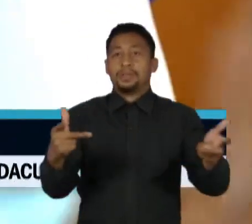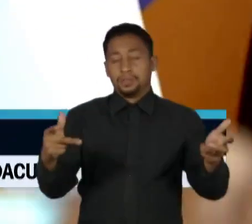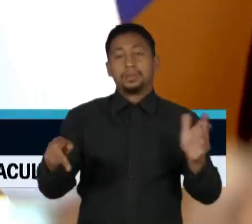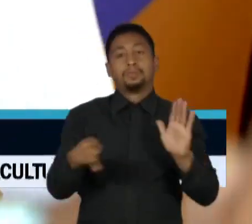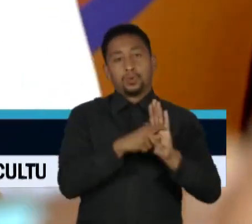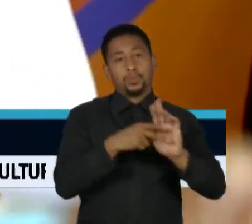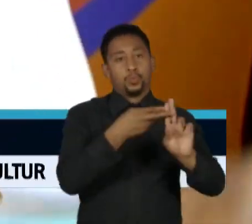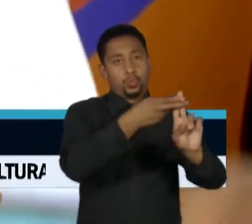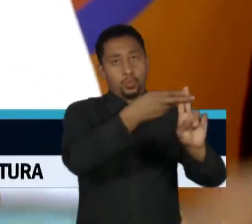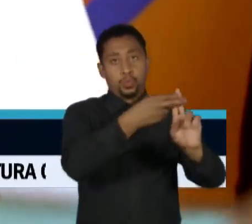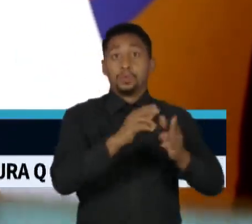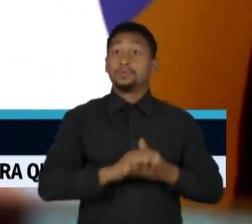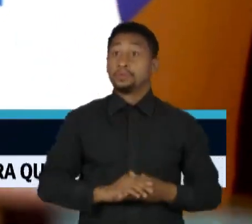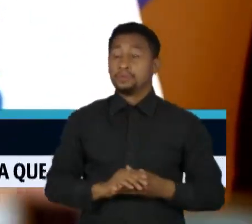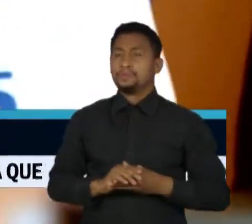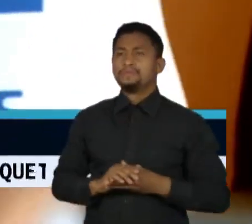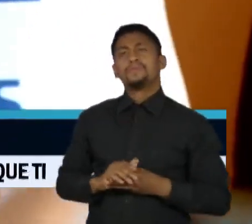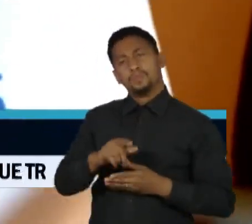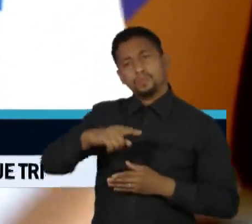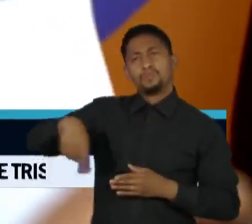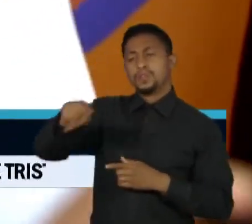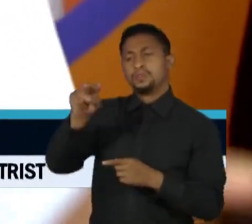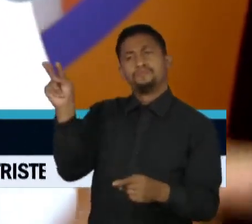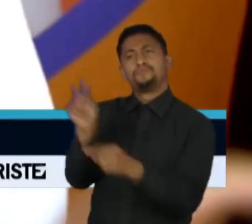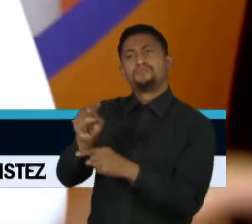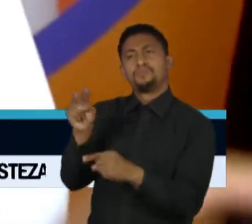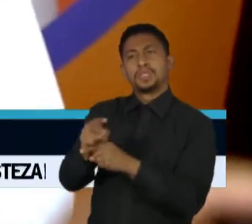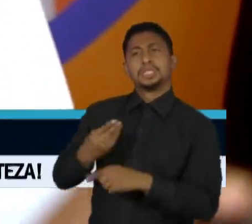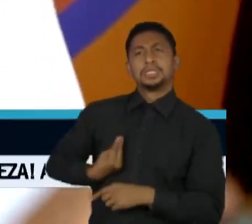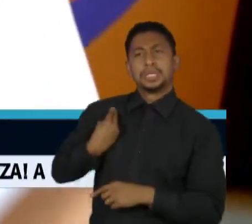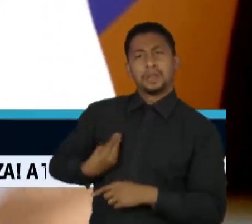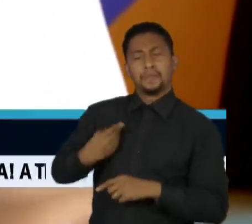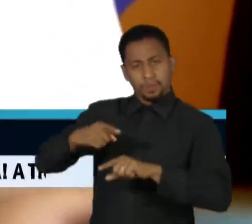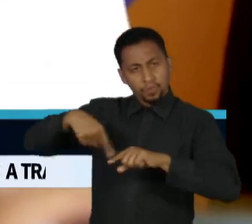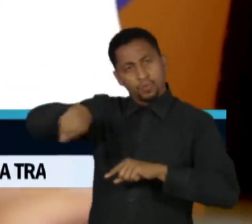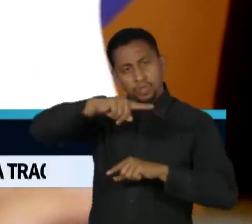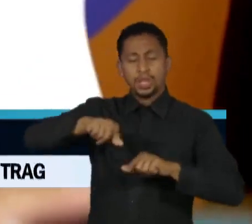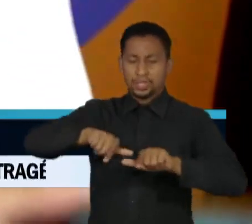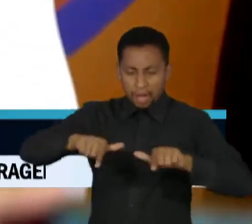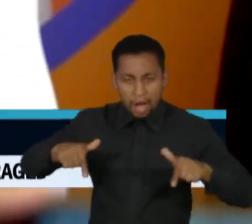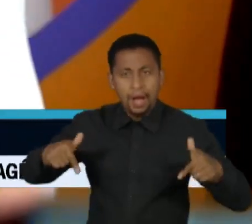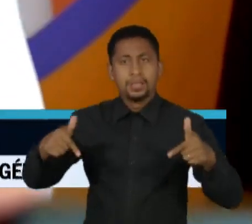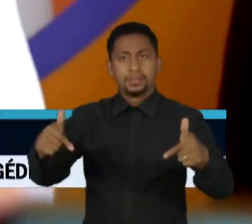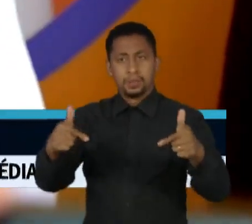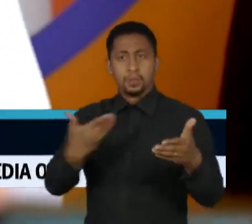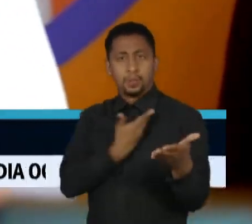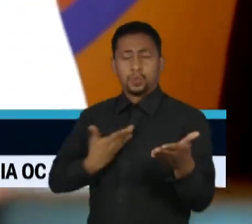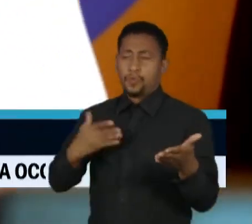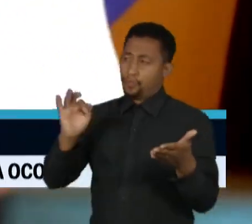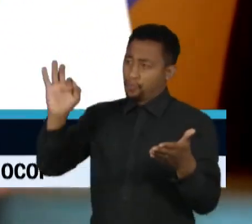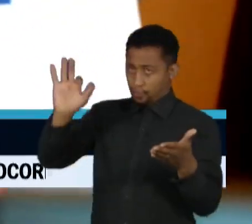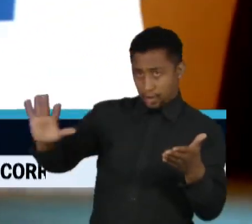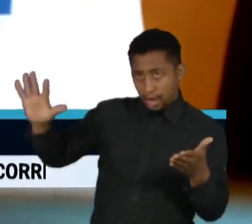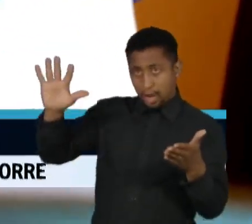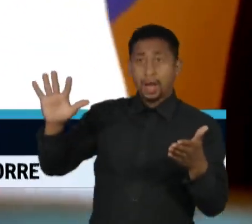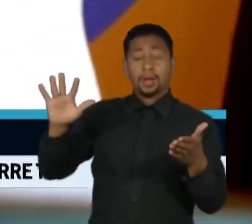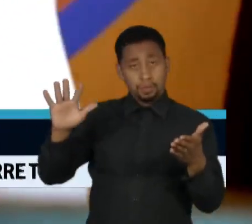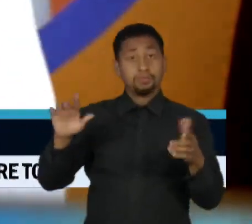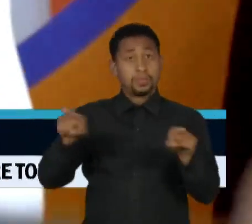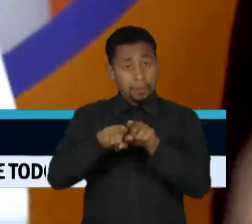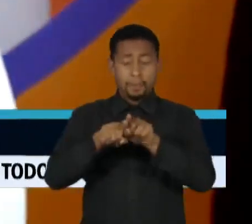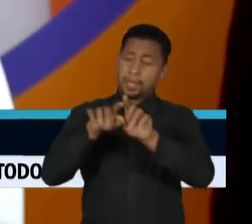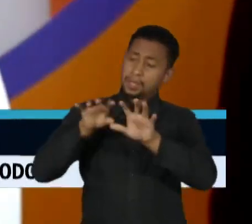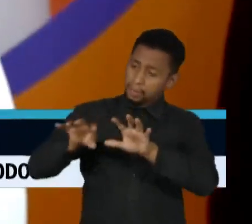Vamos proteger nossas vidas, esse movimento que tem que ser do governo federal, dos governos